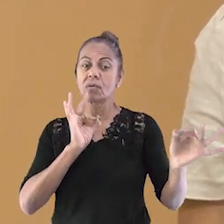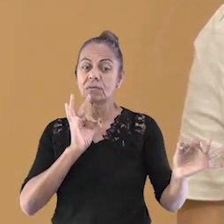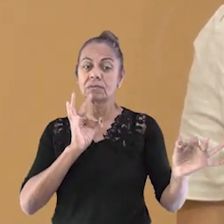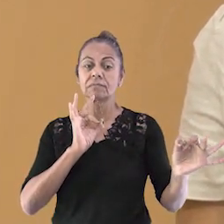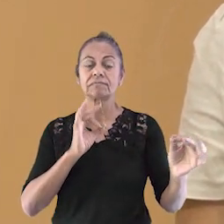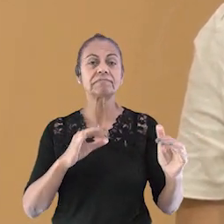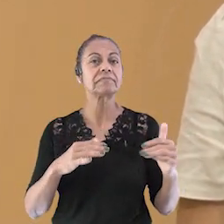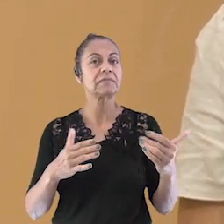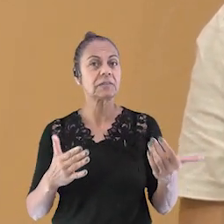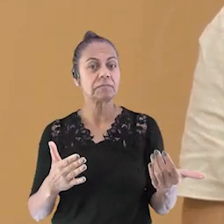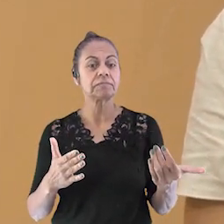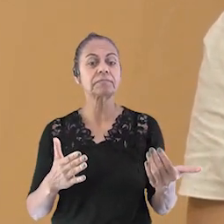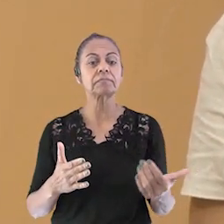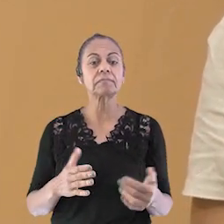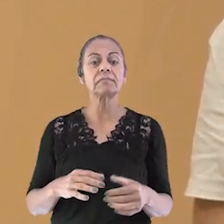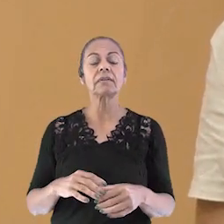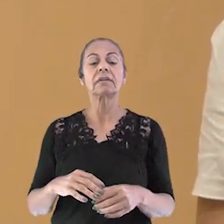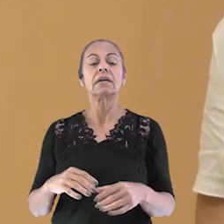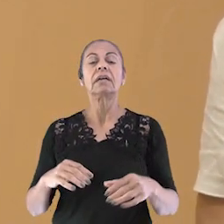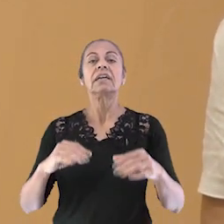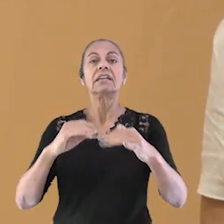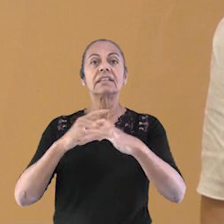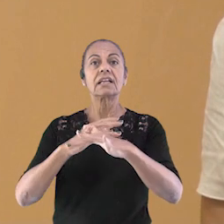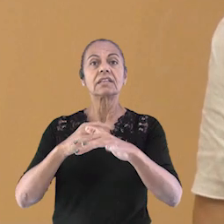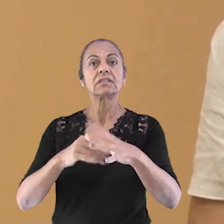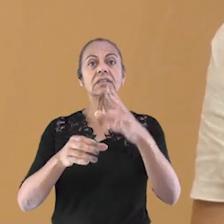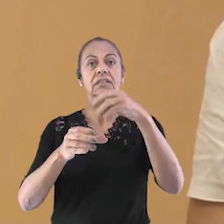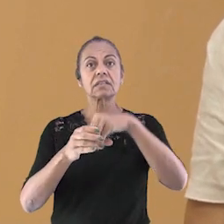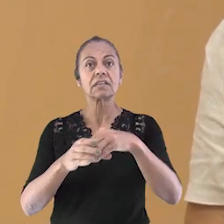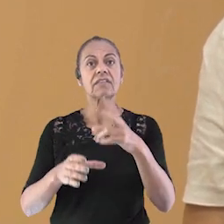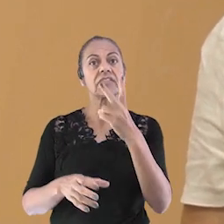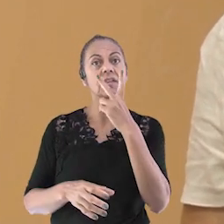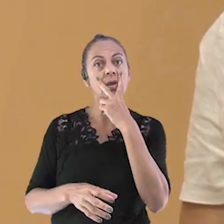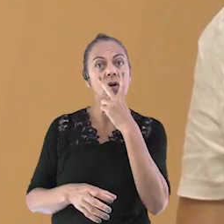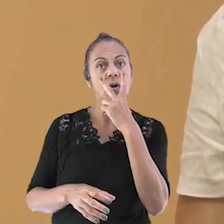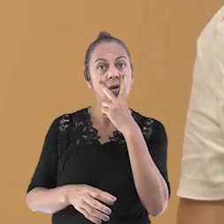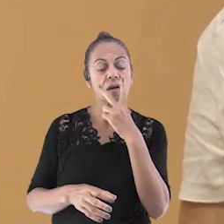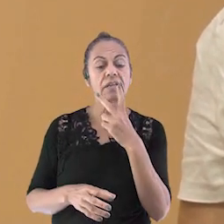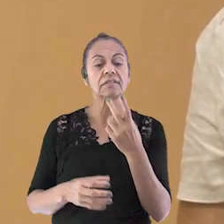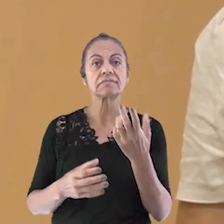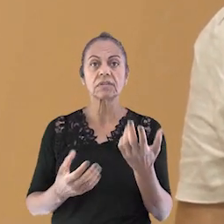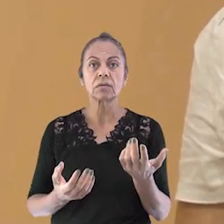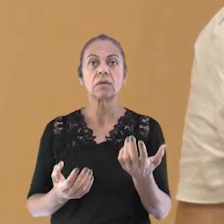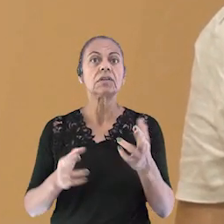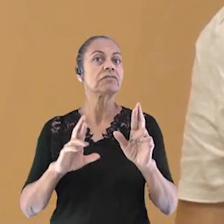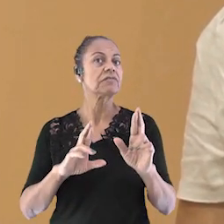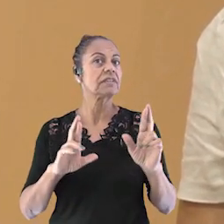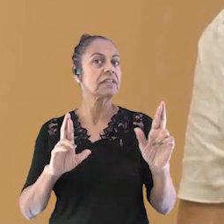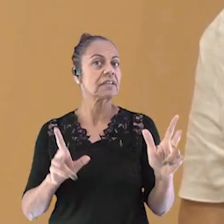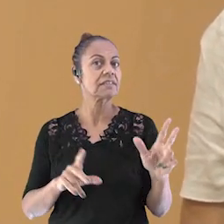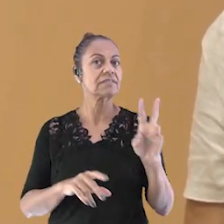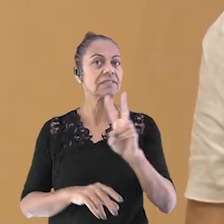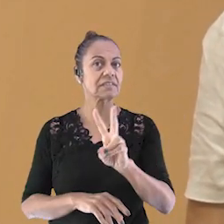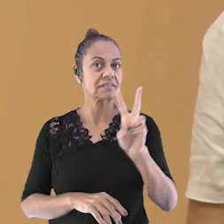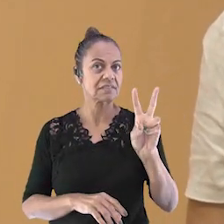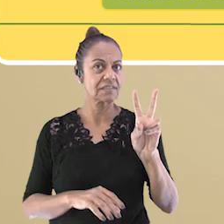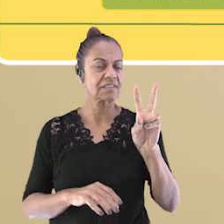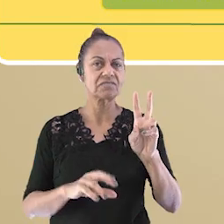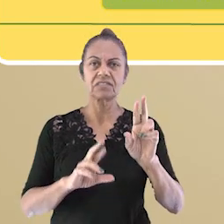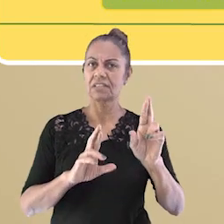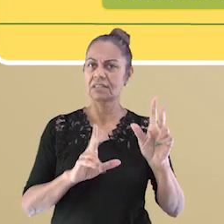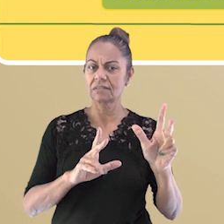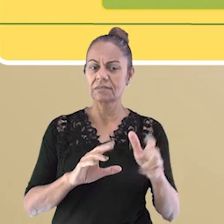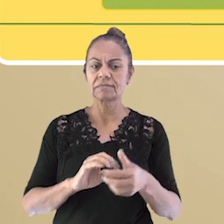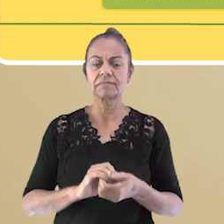concentram a maior parte dos serviços, comércios e postos de trabalho. E nem sempre as pessoas moram perto deles.